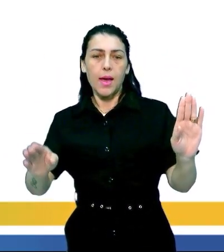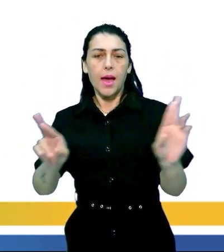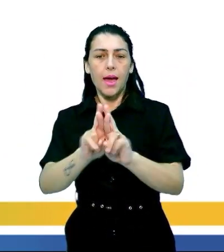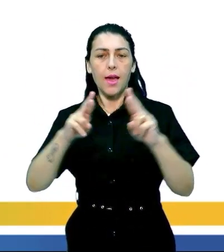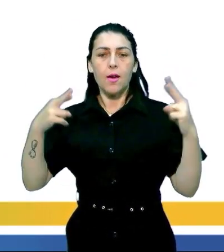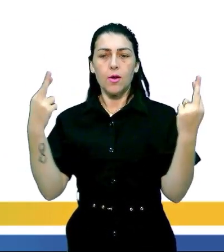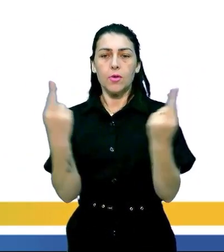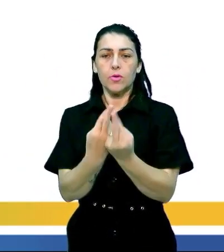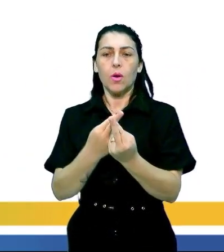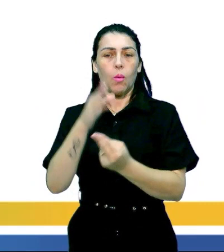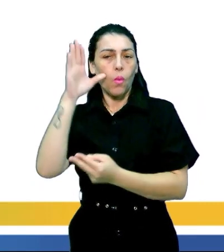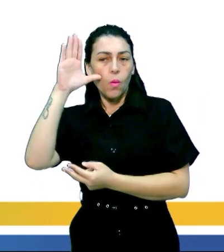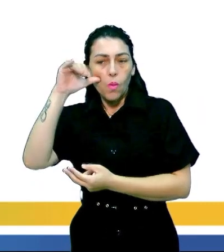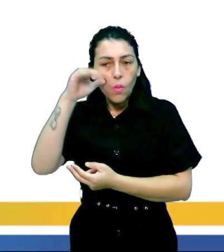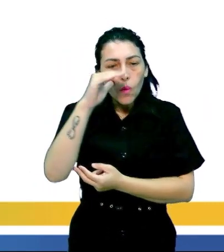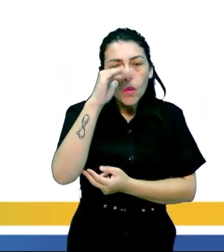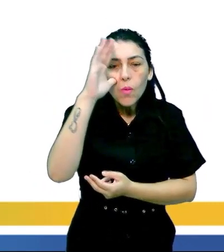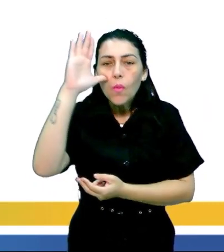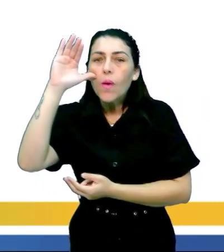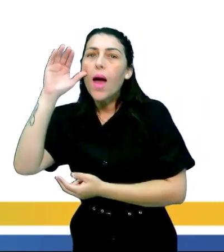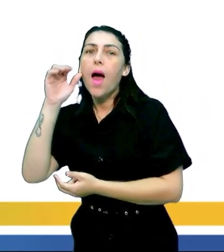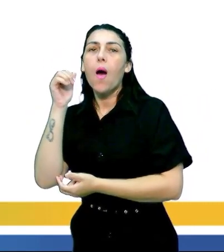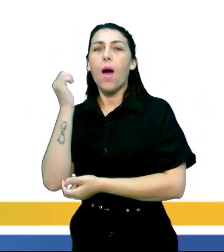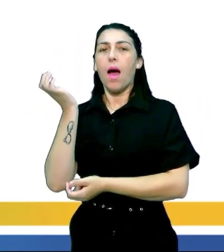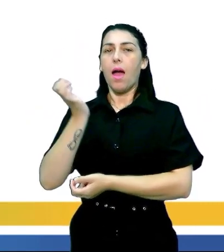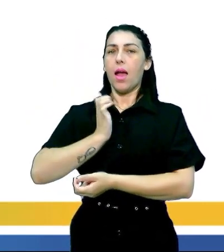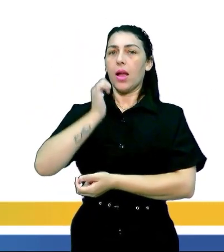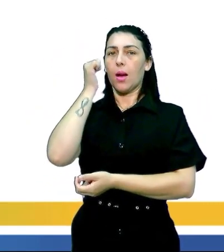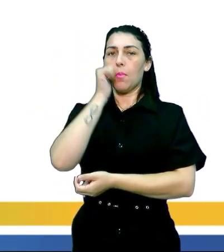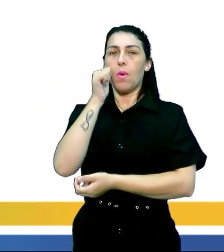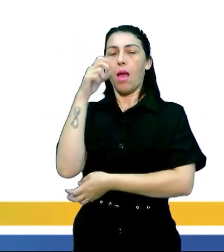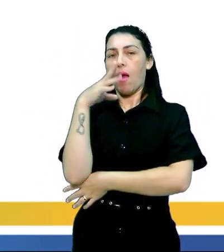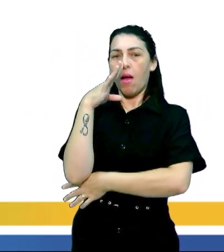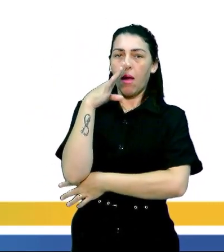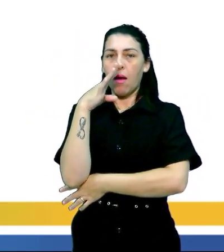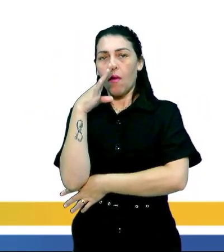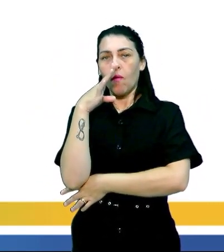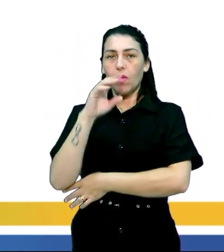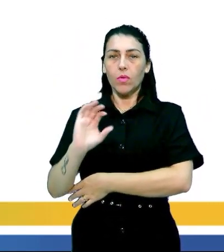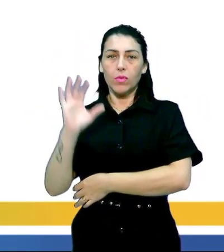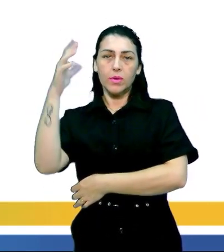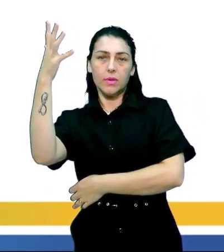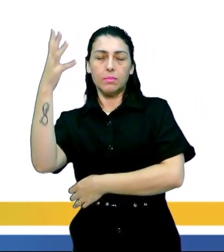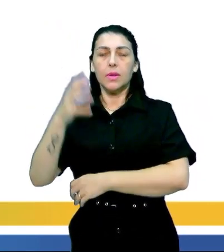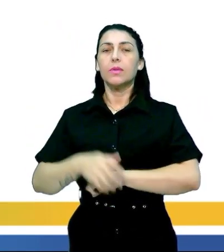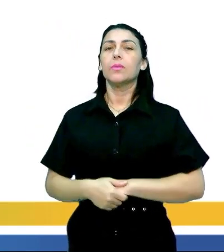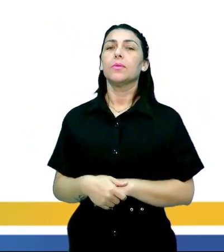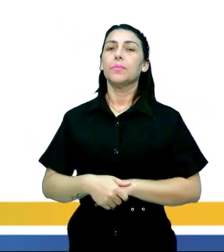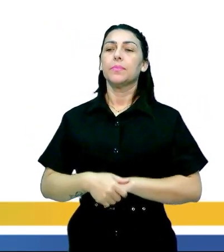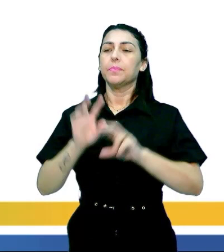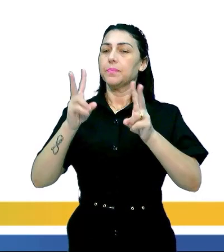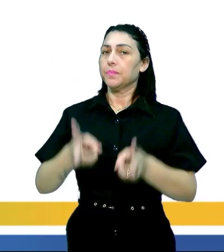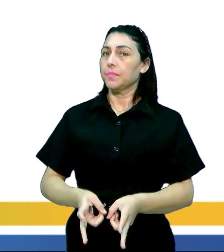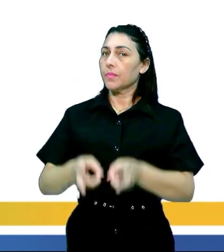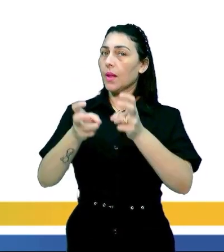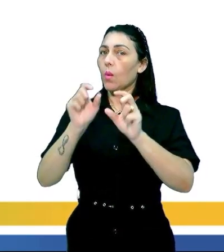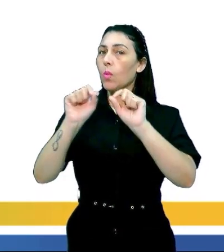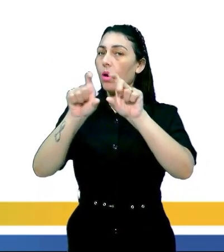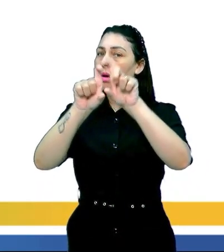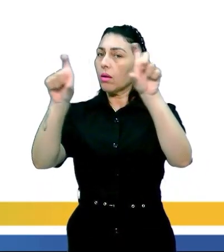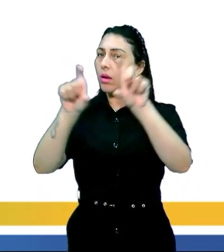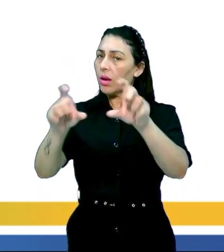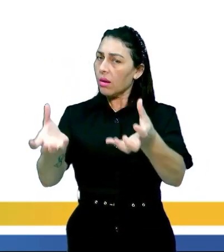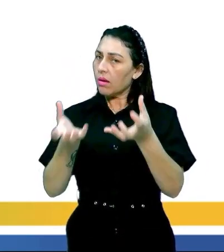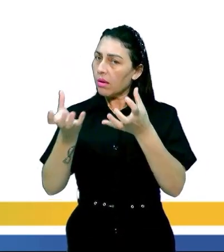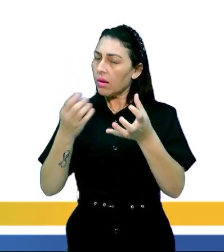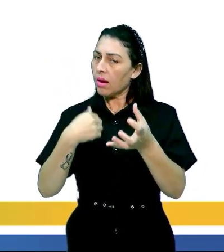reunião de numerosos curiosos e o apreço de uma rica mulher então observe aí galera que o que o enunciado